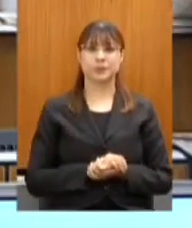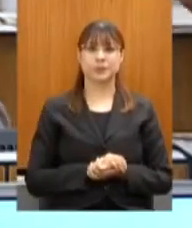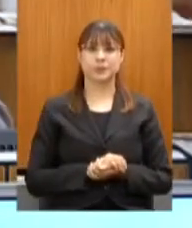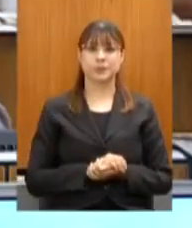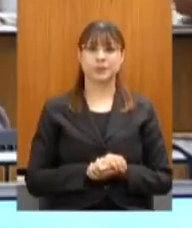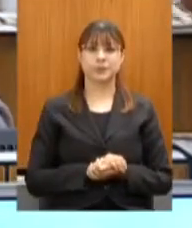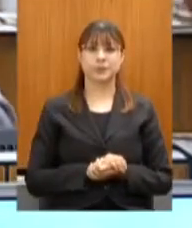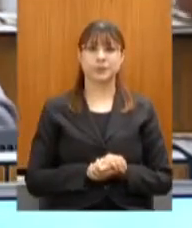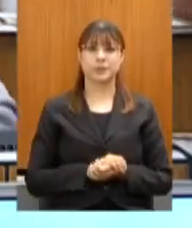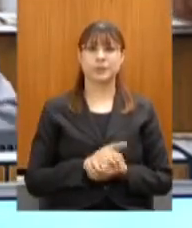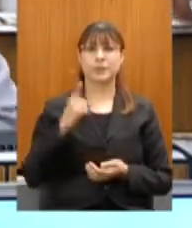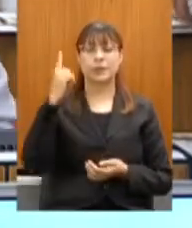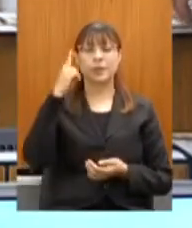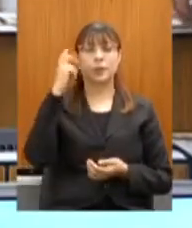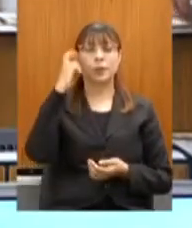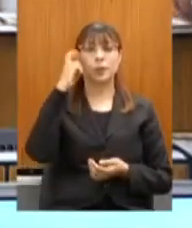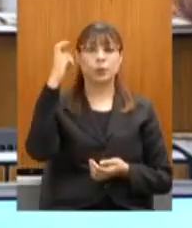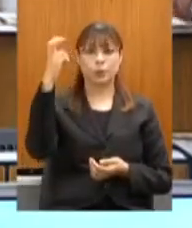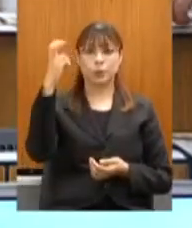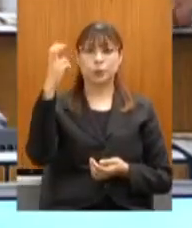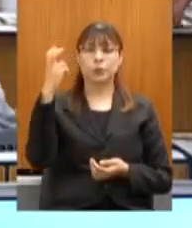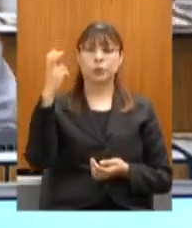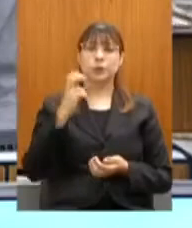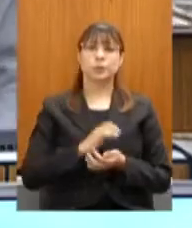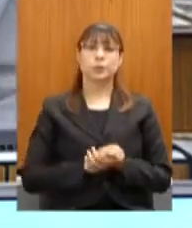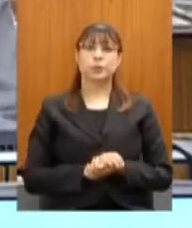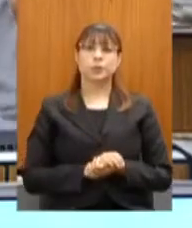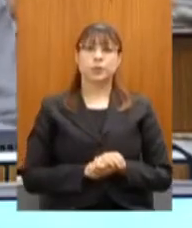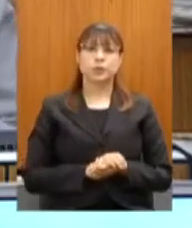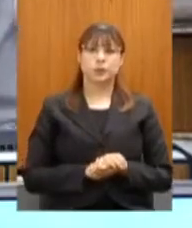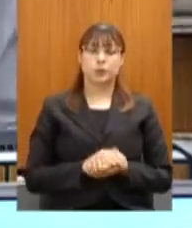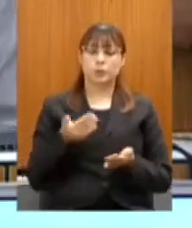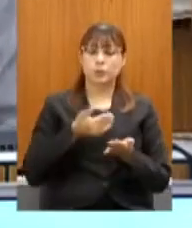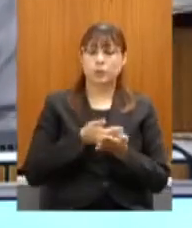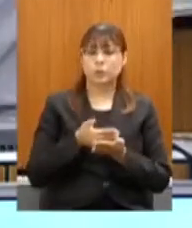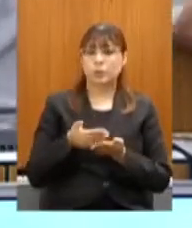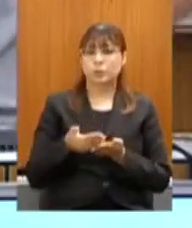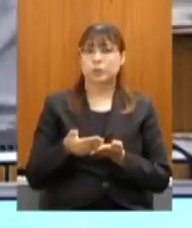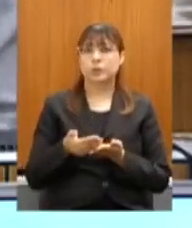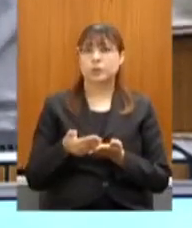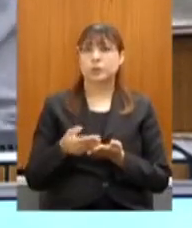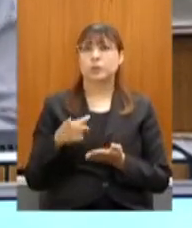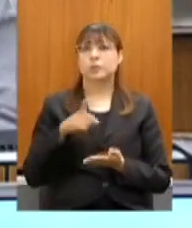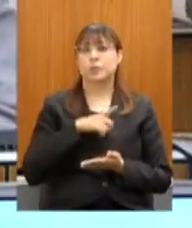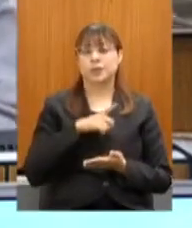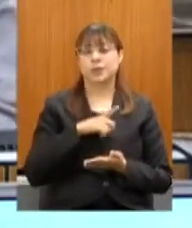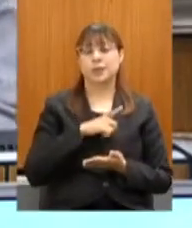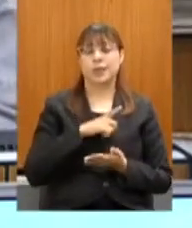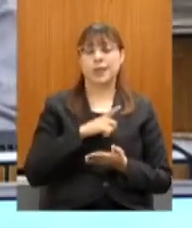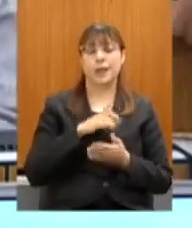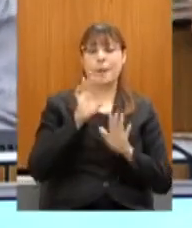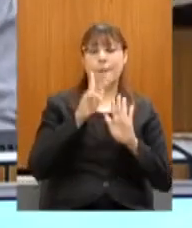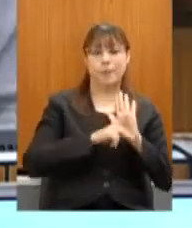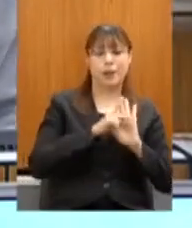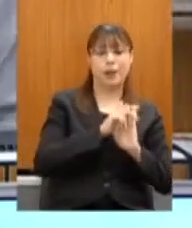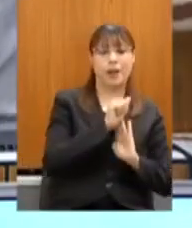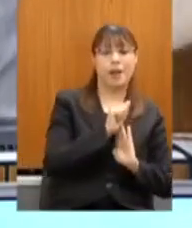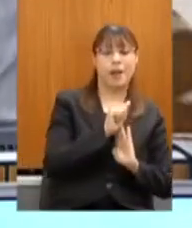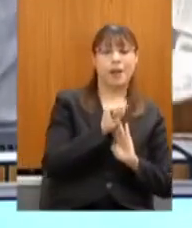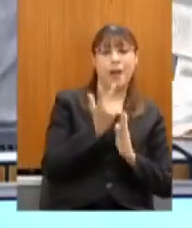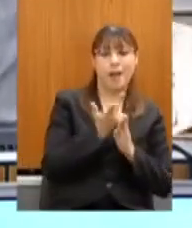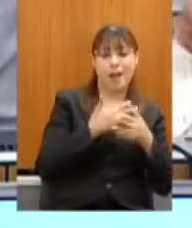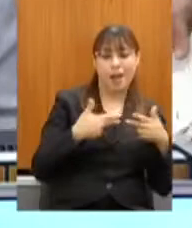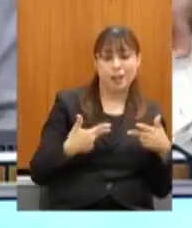Pensando na cultura, nós, logo que chegamos, criamos o projeto Arte Salva com mais de